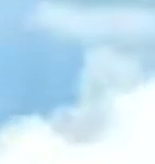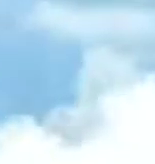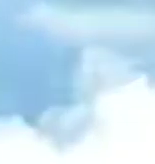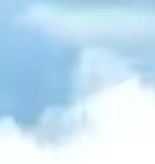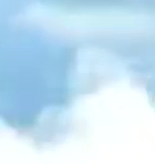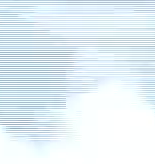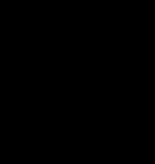Inscreva Inscreva Obrigado.